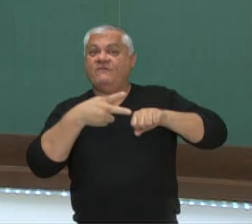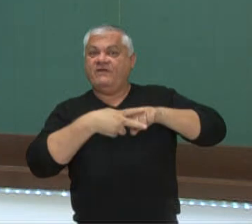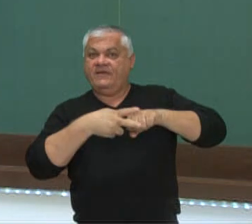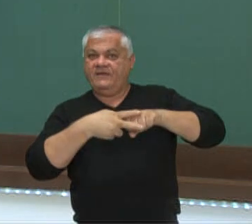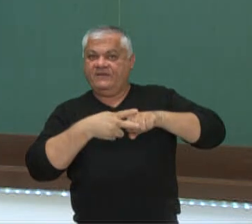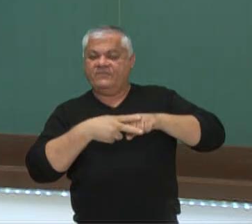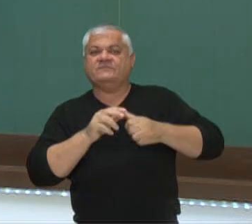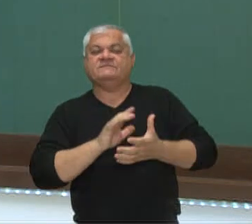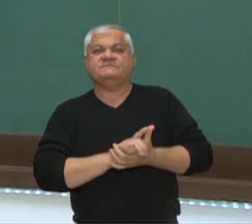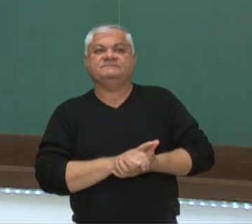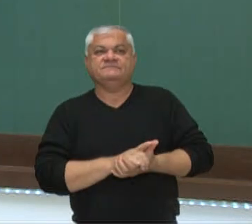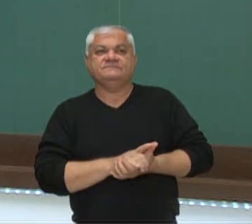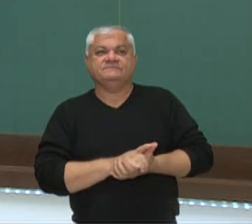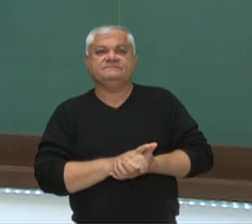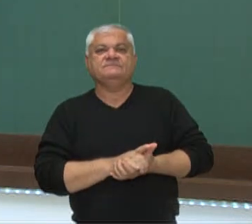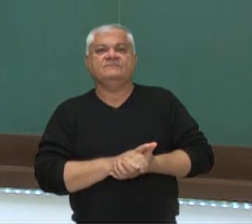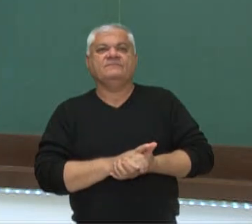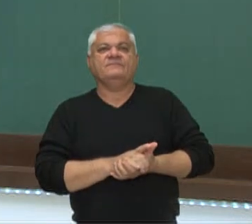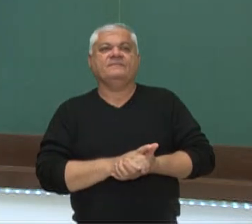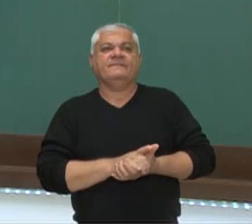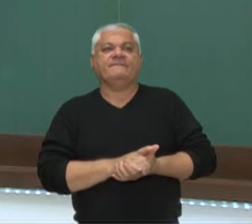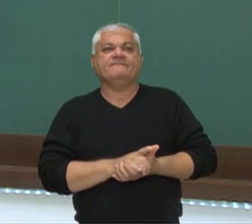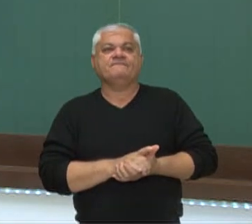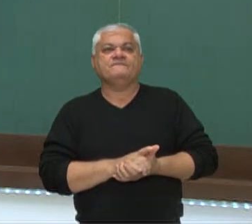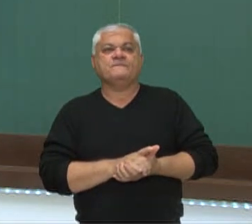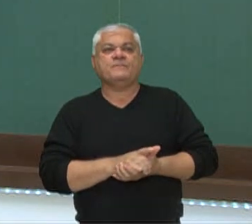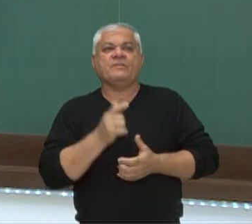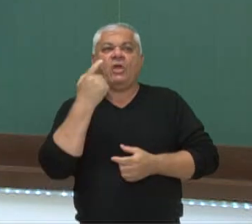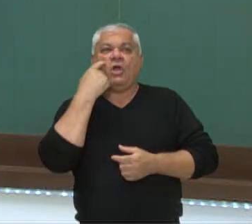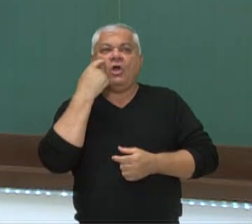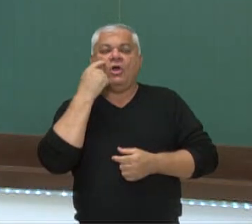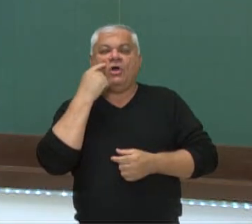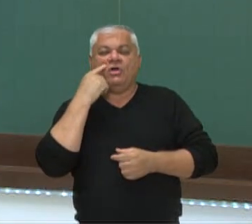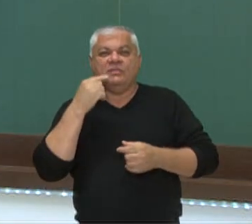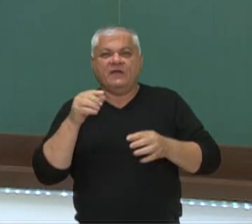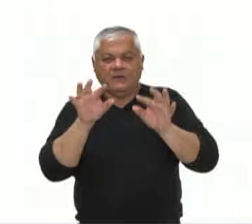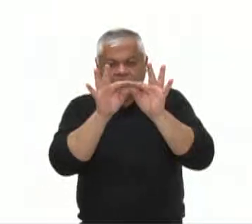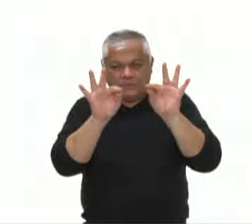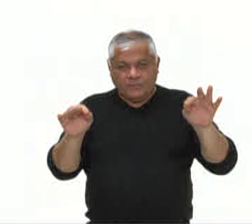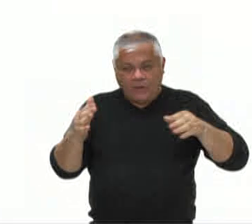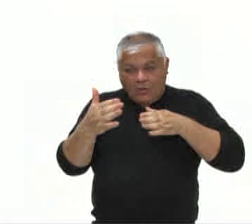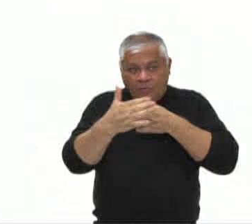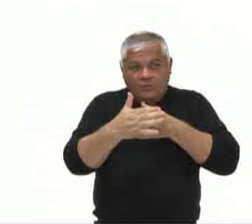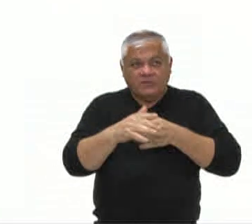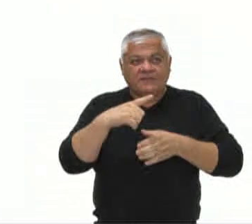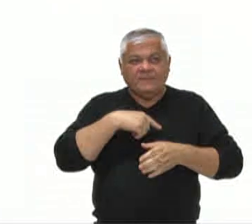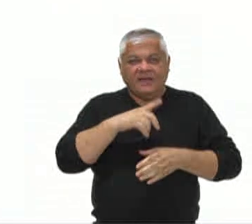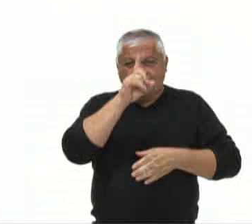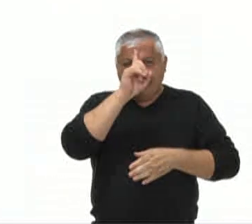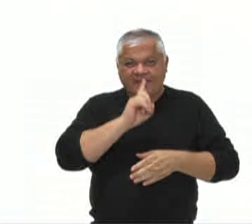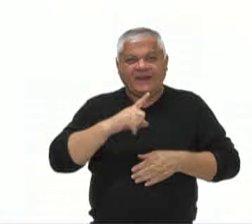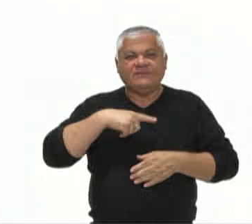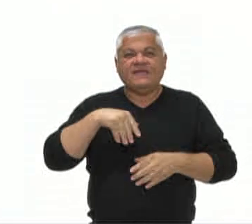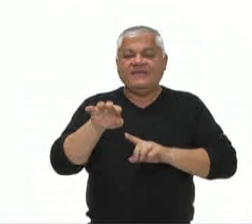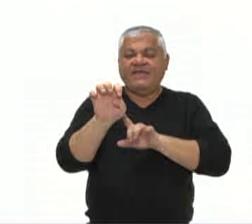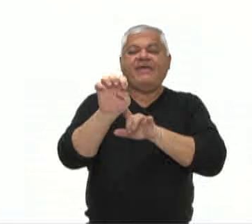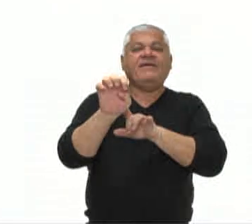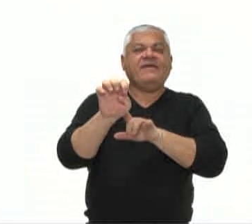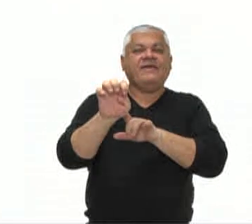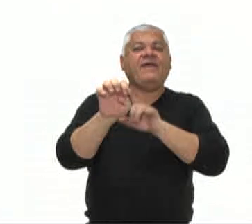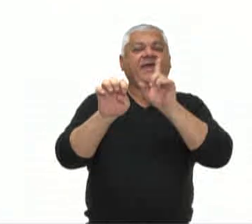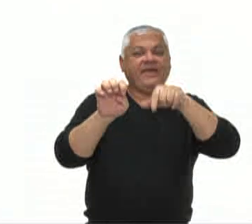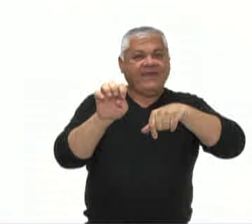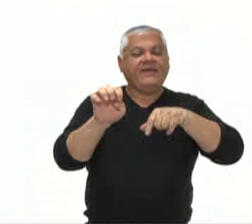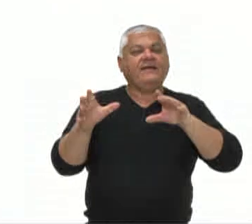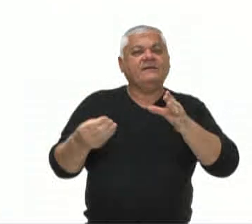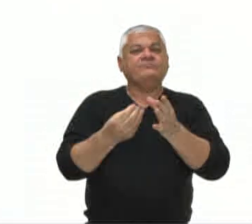verbos, período composto. Repare que na última oração, ela apresenta a conjunção E, que dá uma